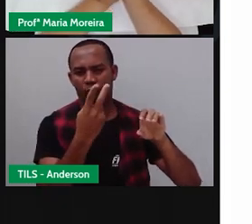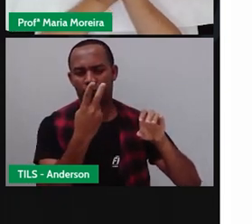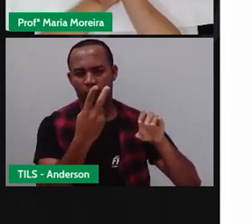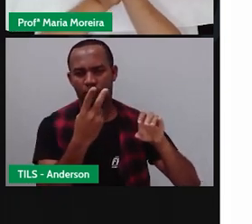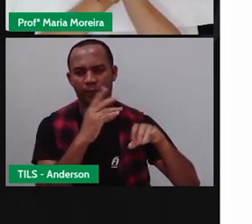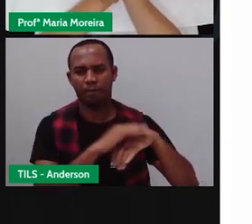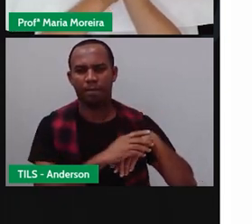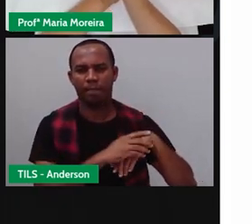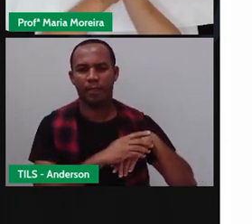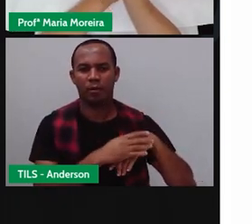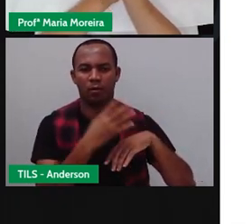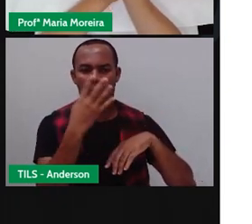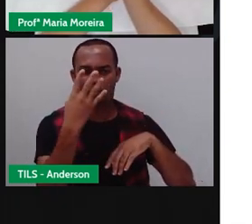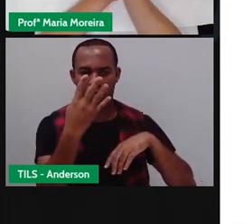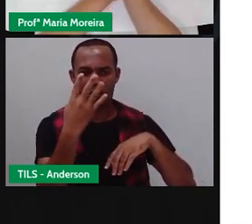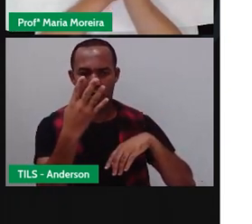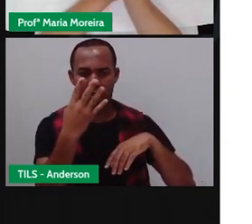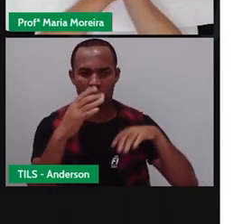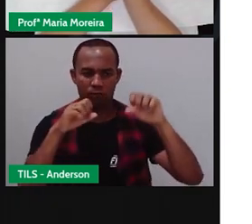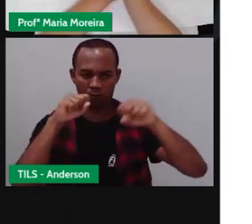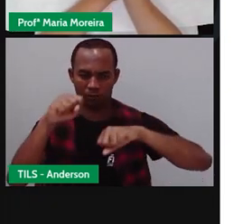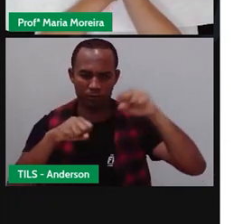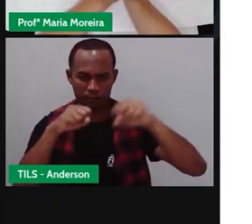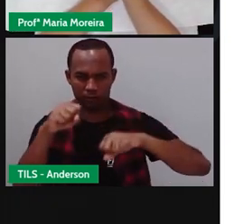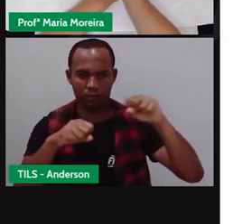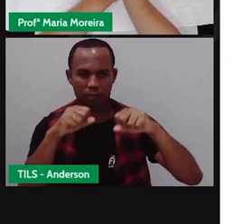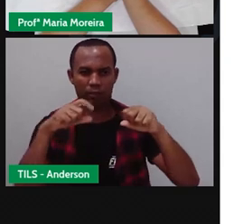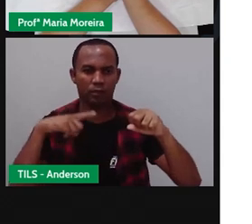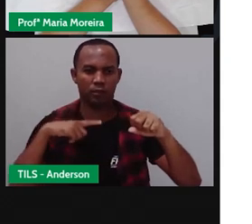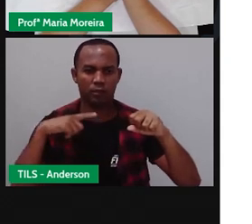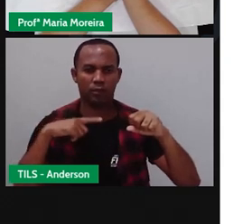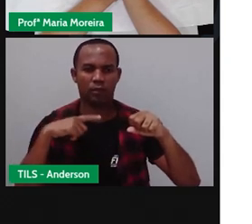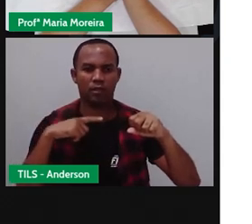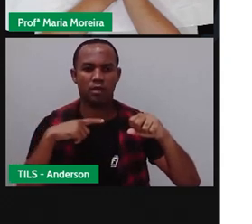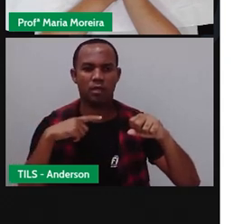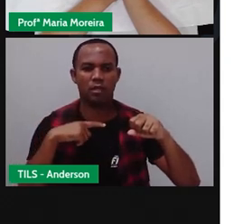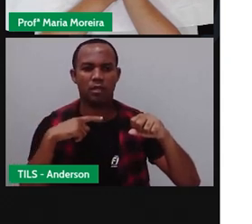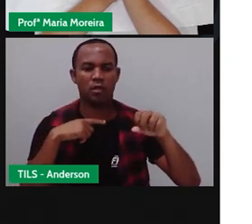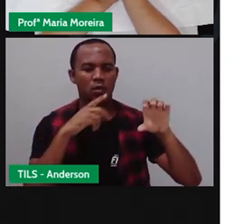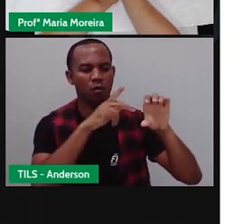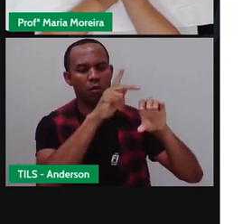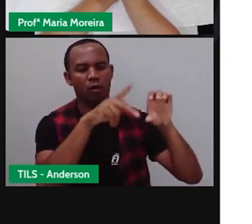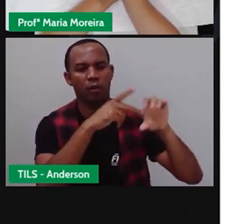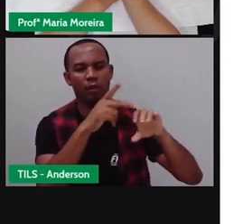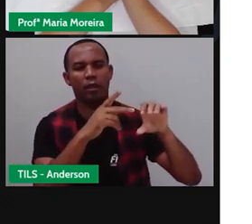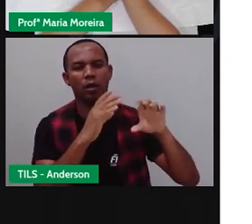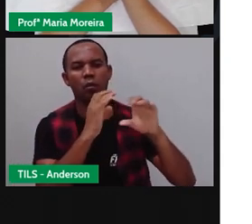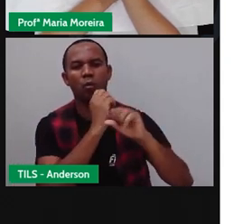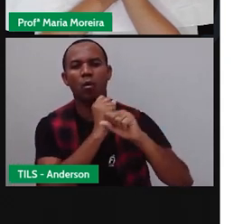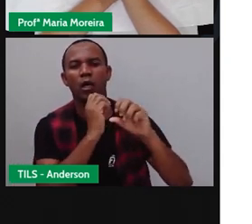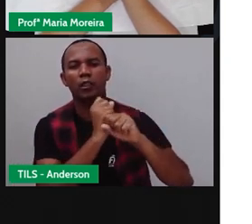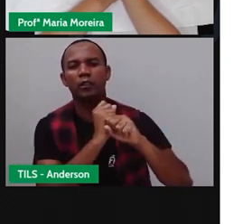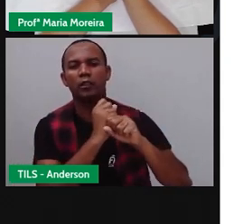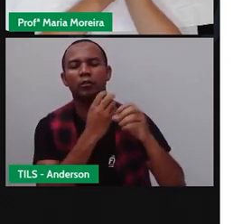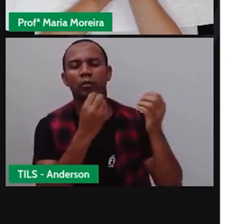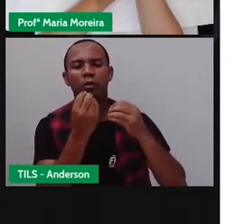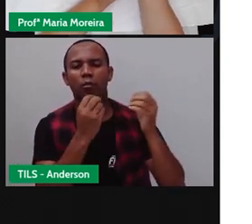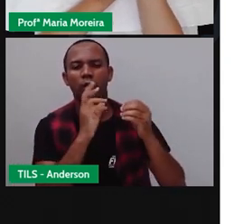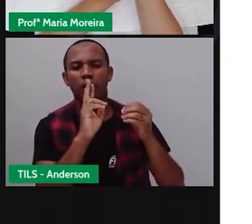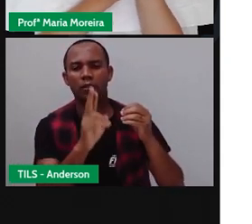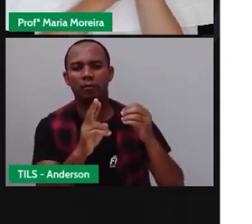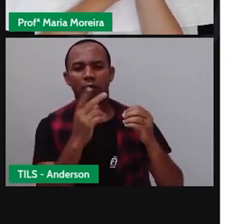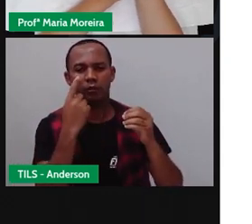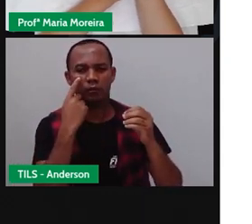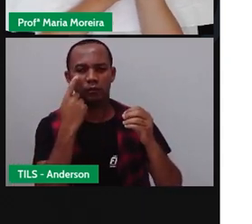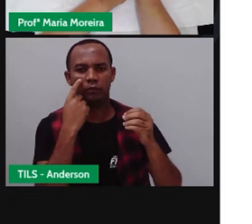duas rodas. Quatro bicicletas, né? Tem quantas rodas? Vamos lá. E como você encontrou essa resposta? A gente